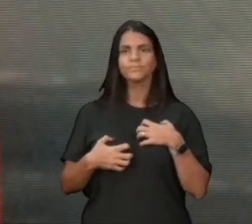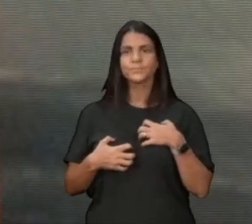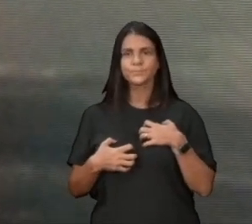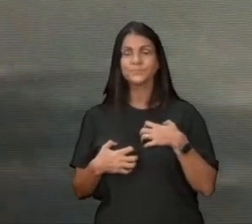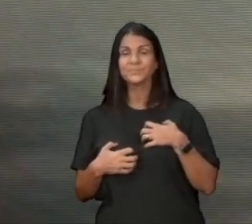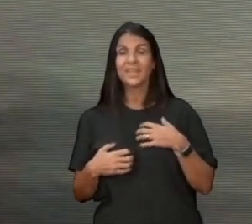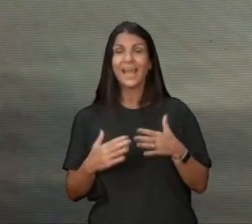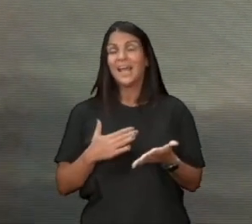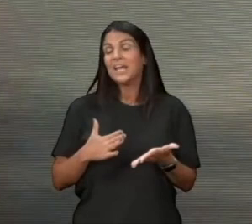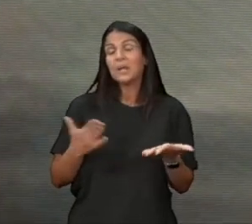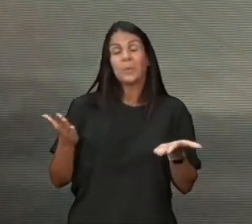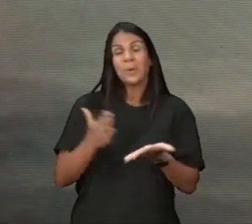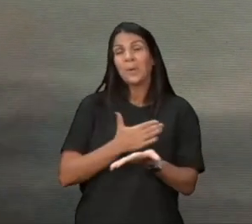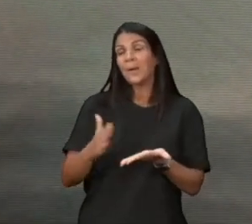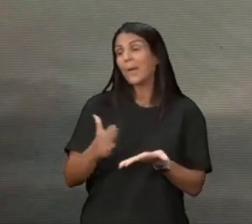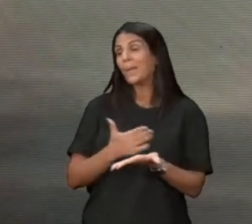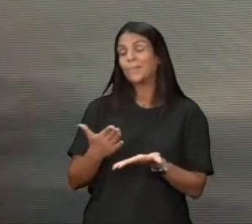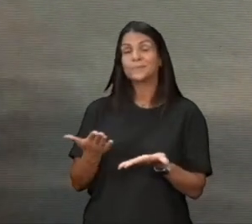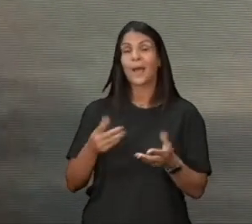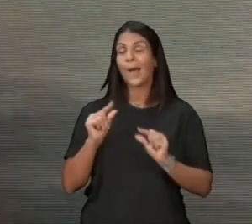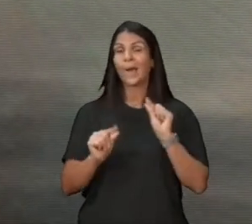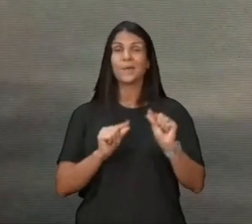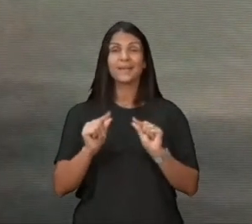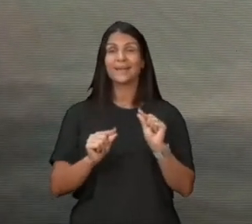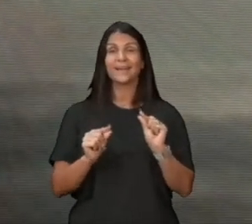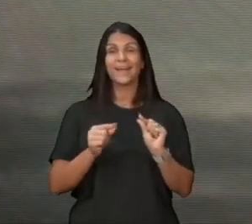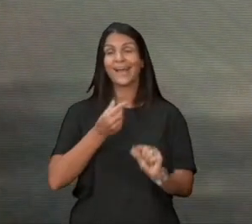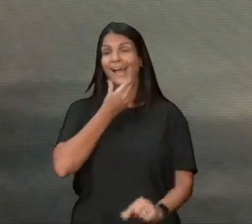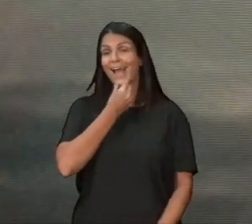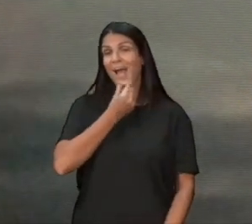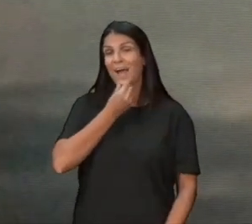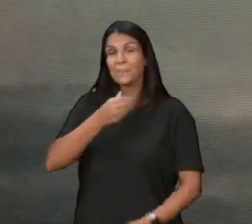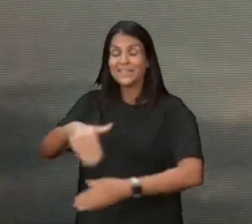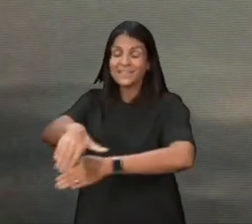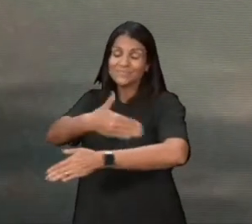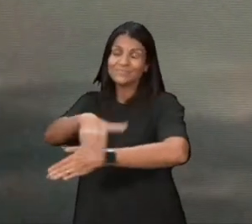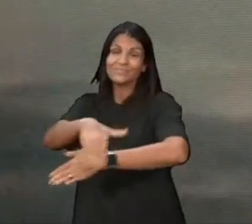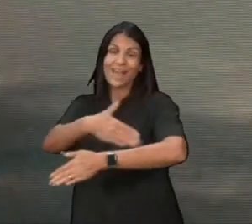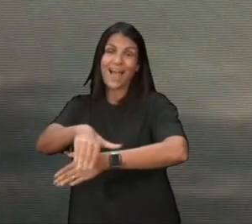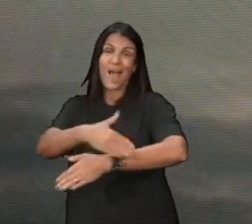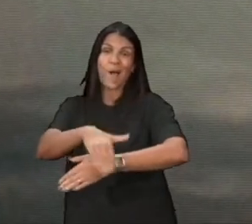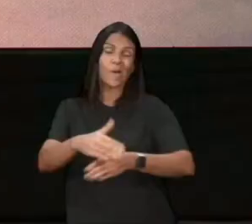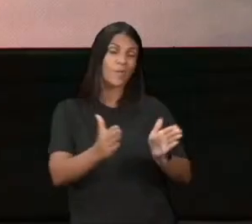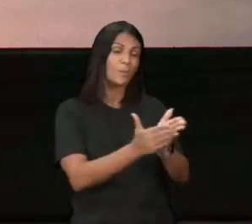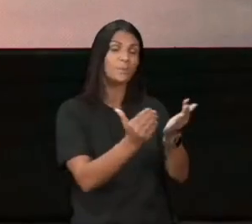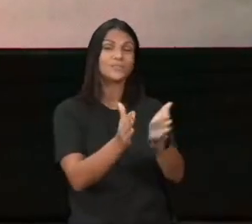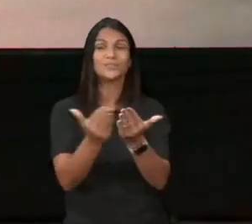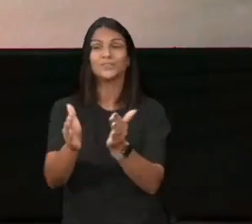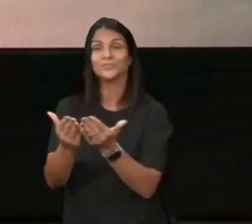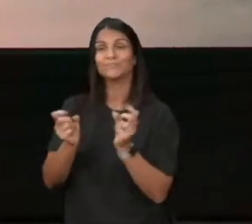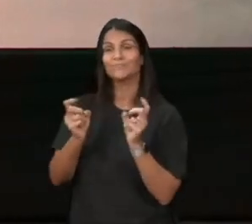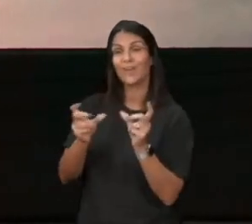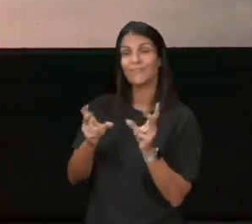enquanto isso, os meninos estão no sinal, moço, compra aí uma balinha aí, moço, aqui estou